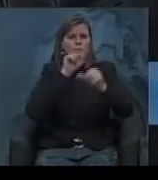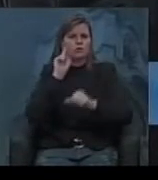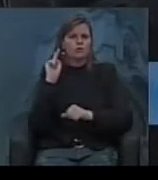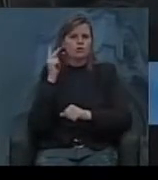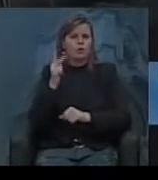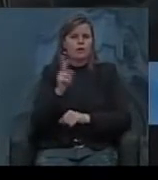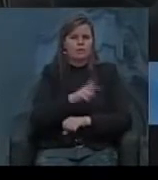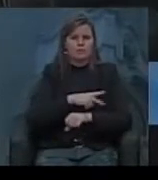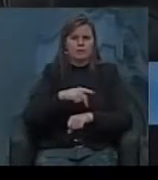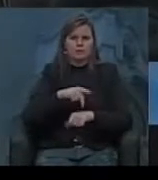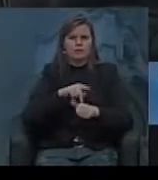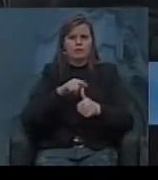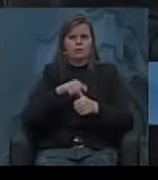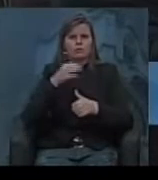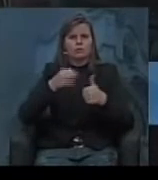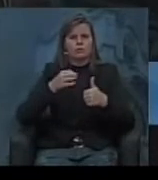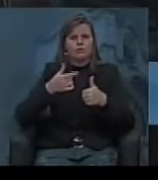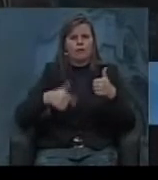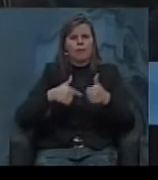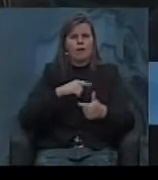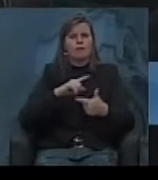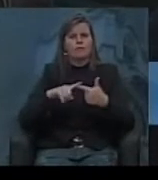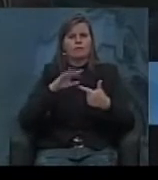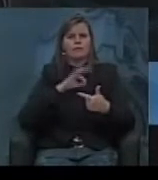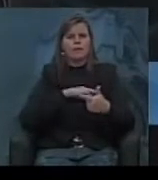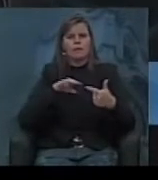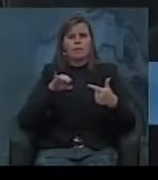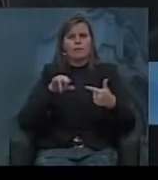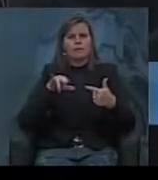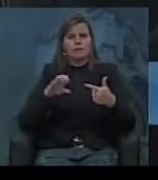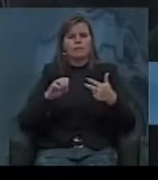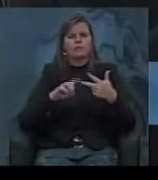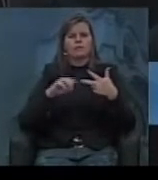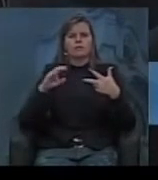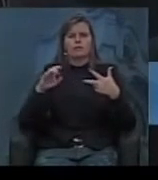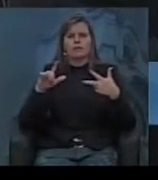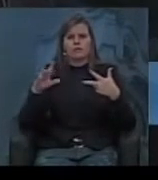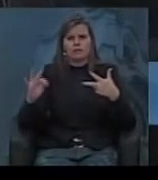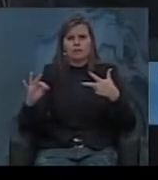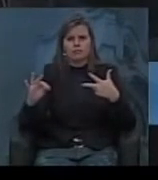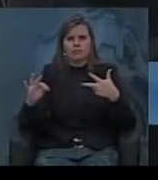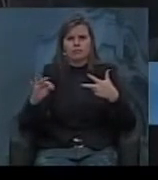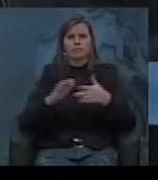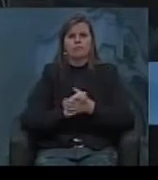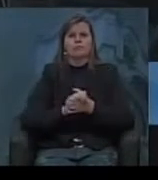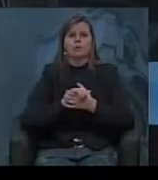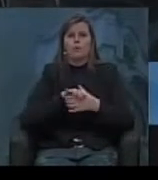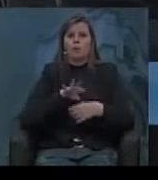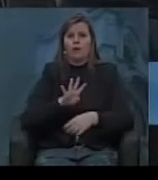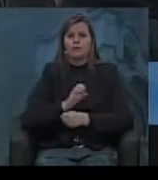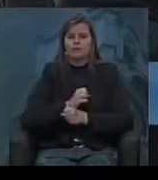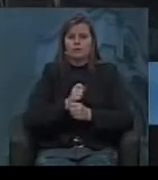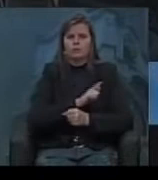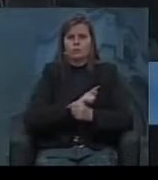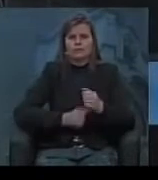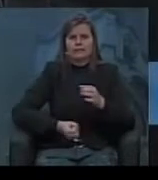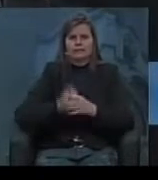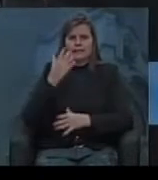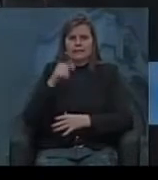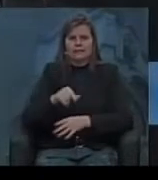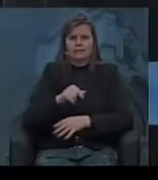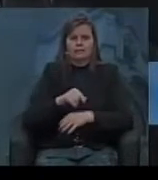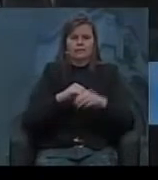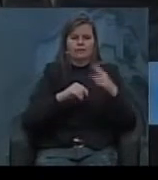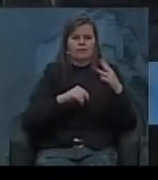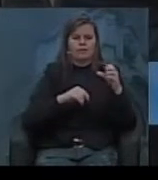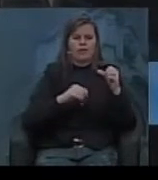Justiça do Trabalho, o salário mínimo, como conceito, e a CLT, em quatro anos, de 1939 a